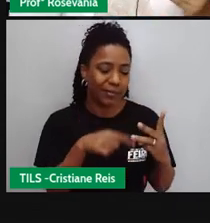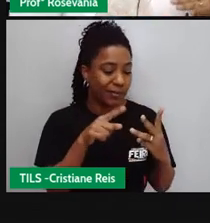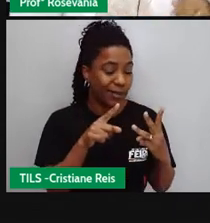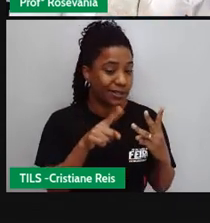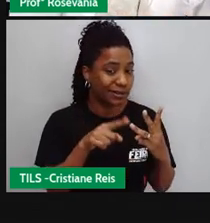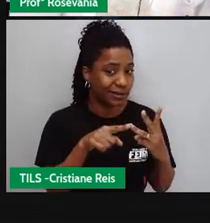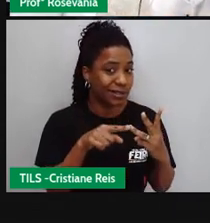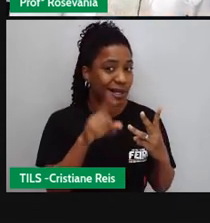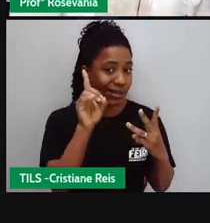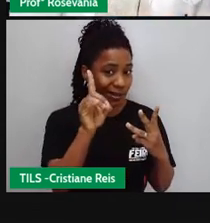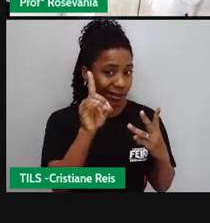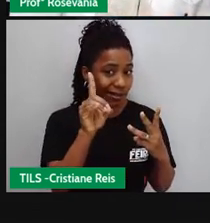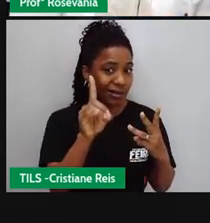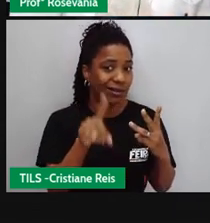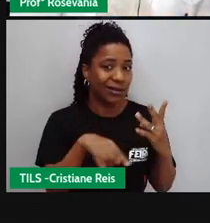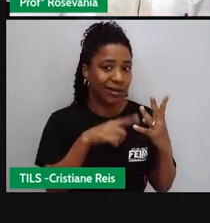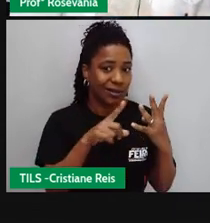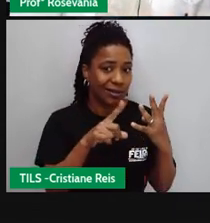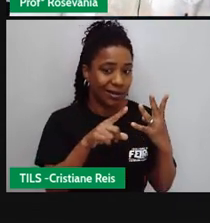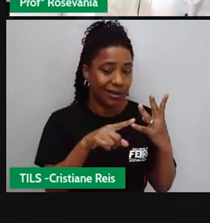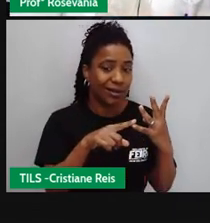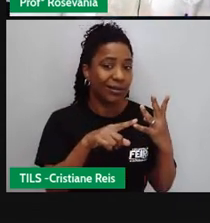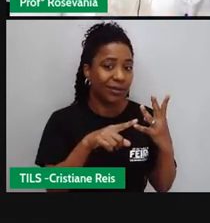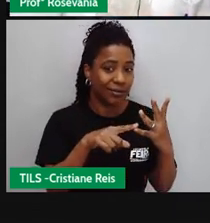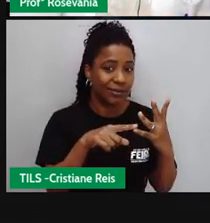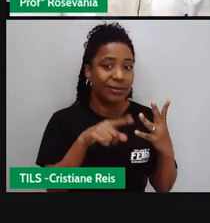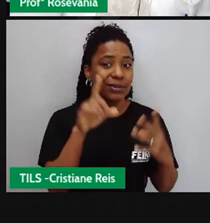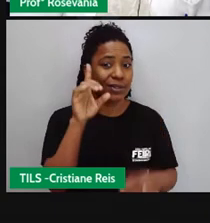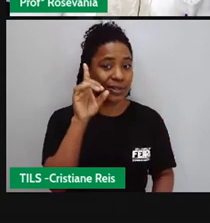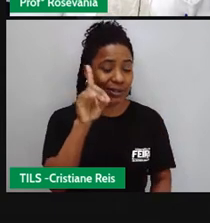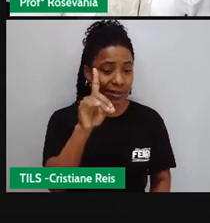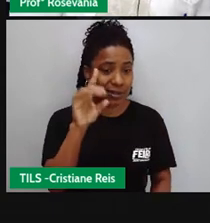ela continua baixa a classe D e E não